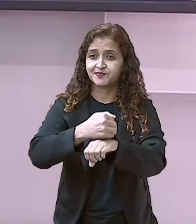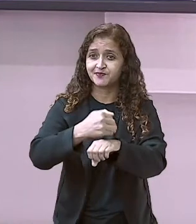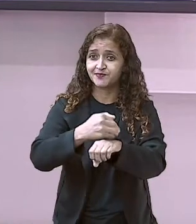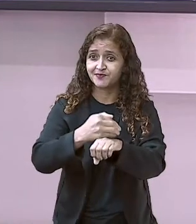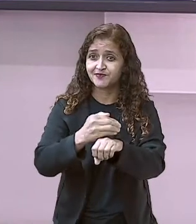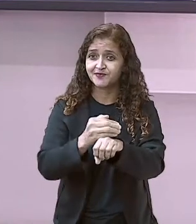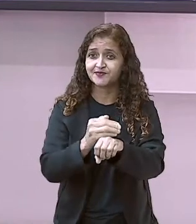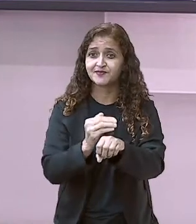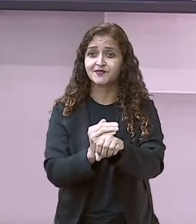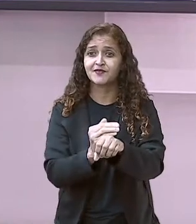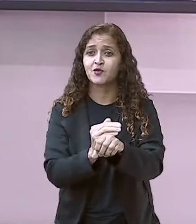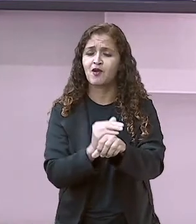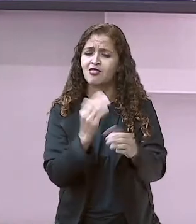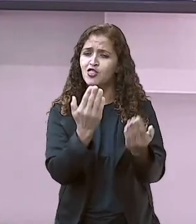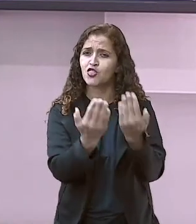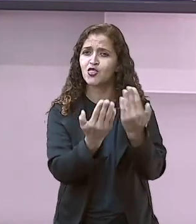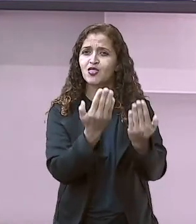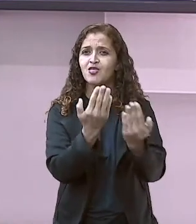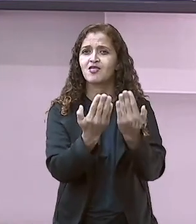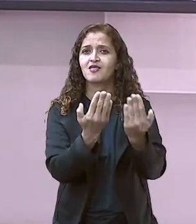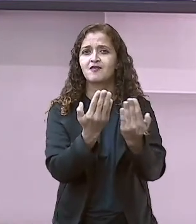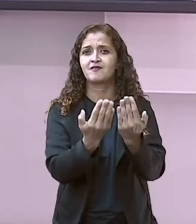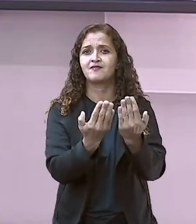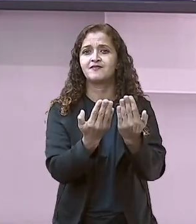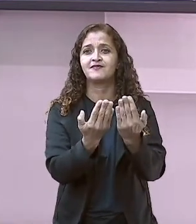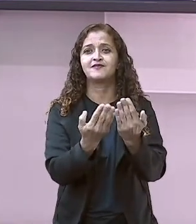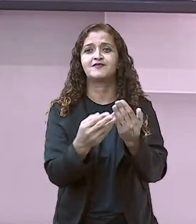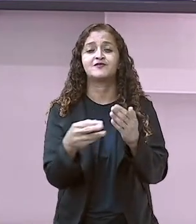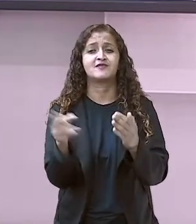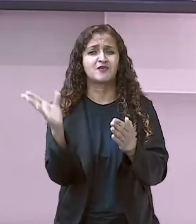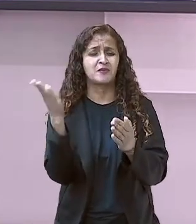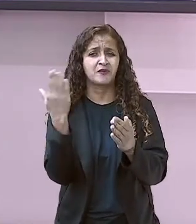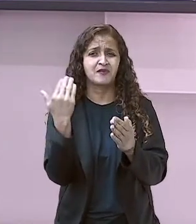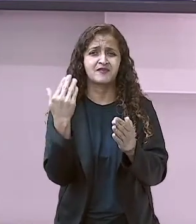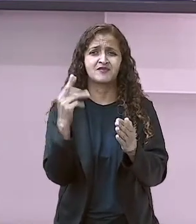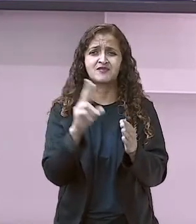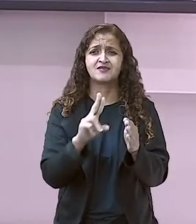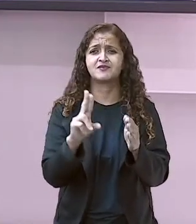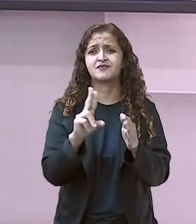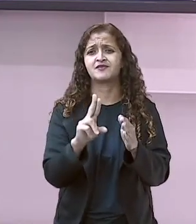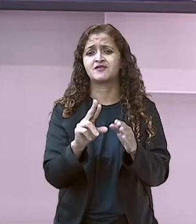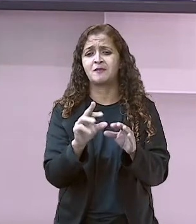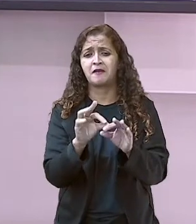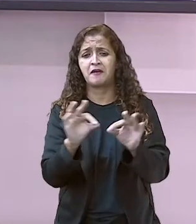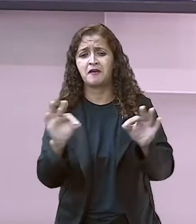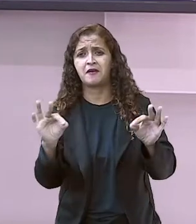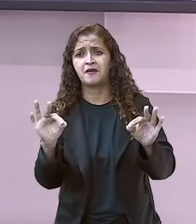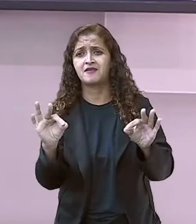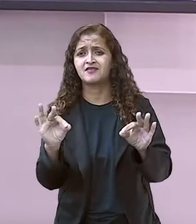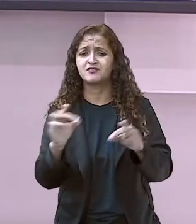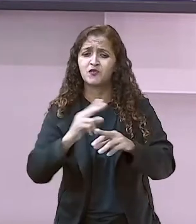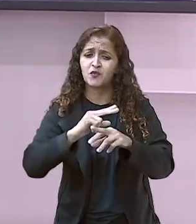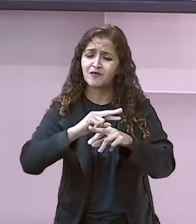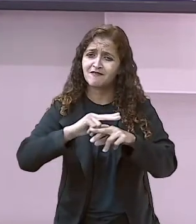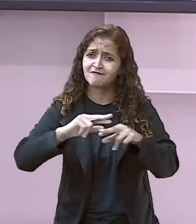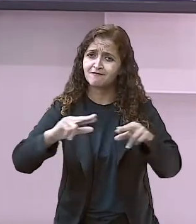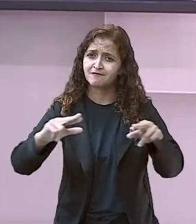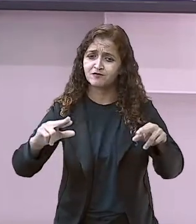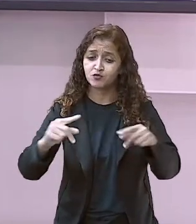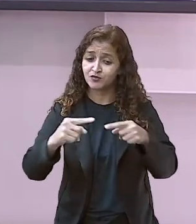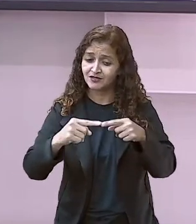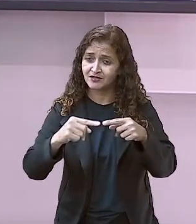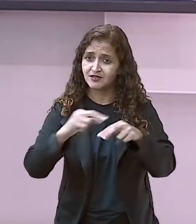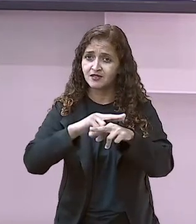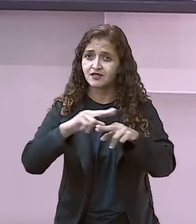Na outra aula nós trabalhamos as medidas usando o O metro, a fita métrica, a trena, não é isso? Os